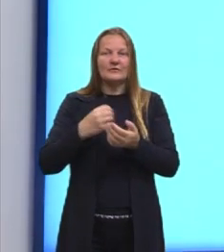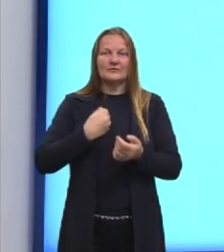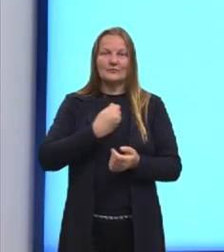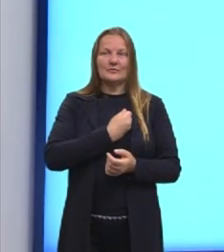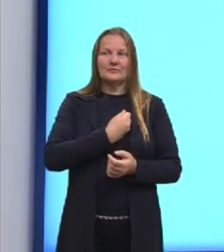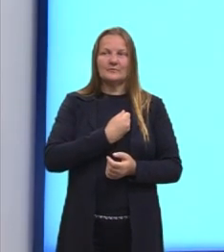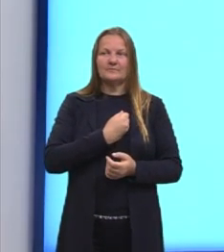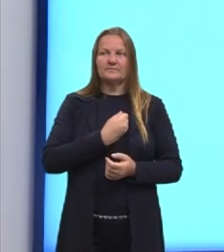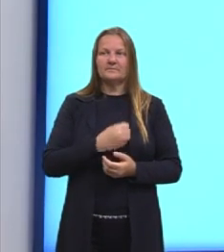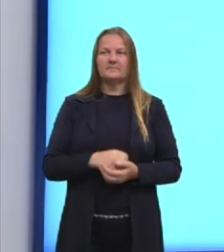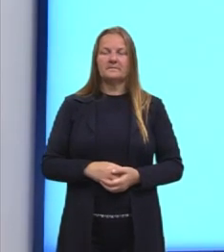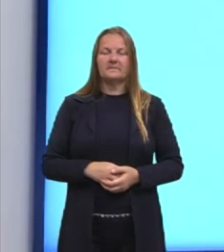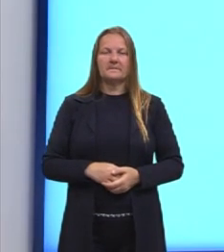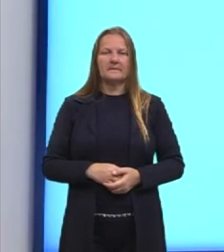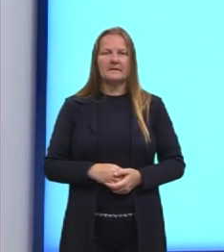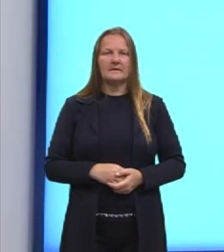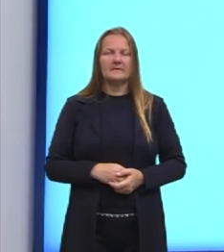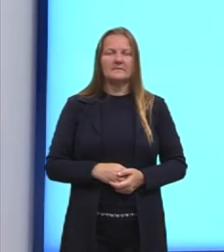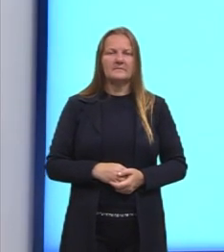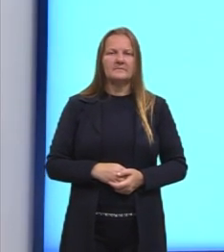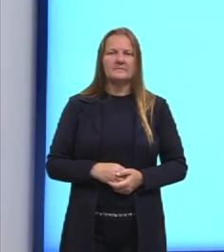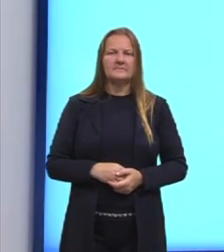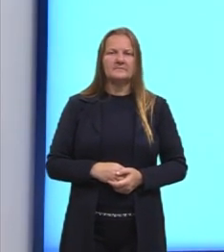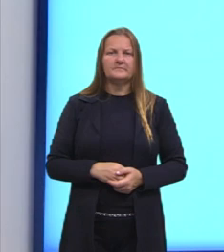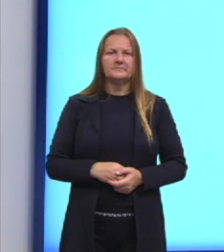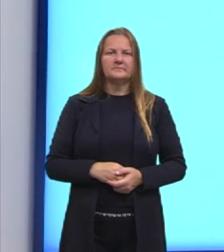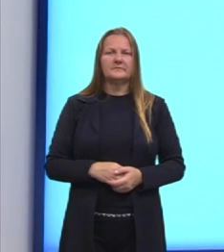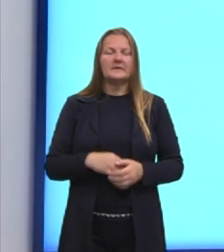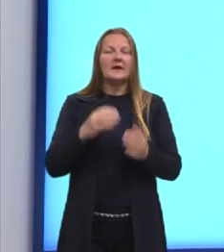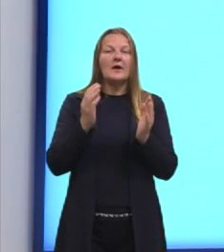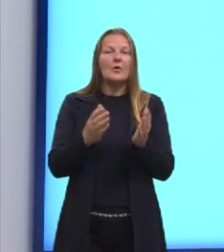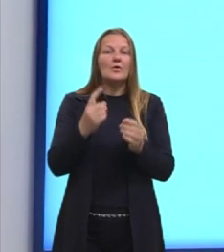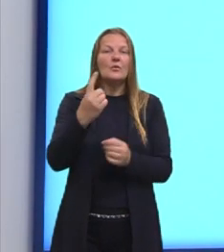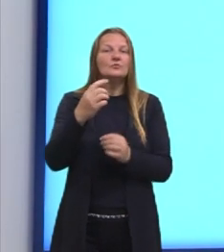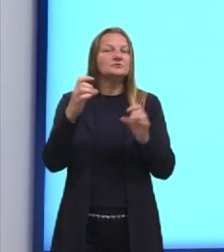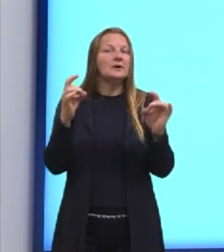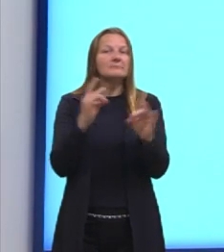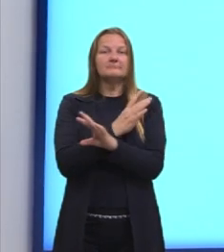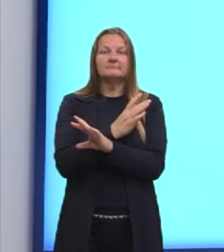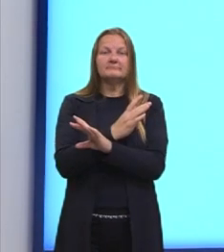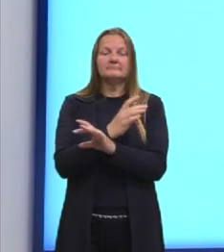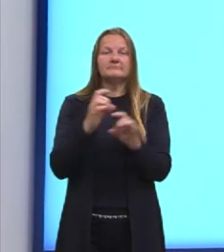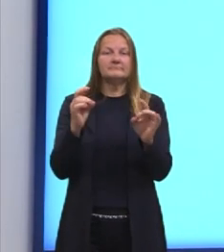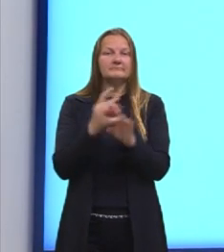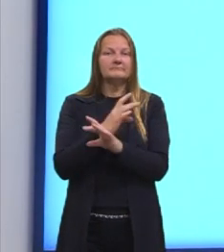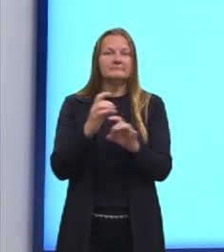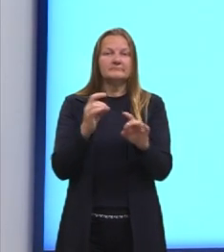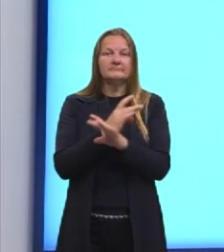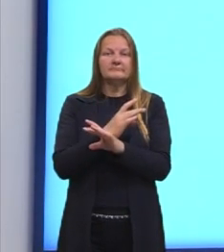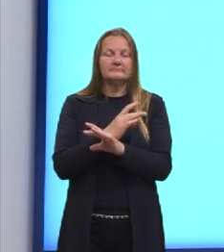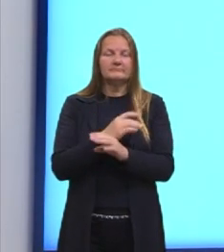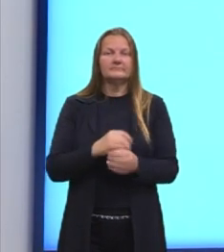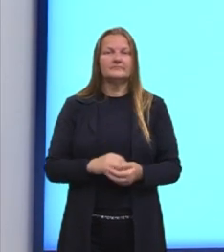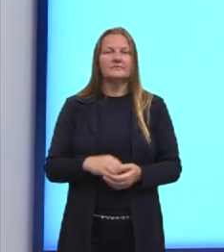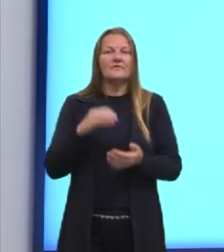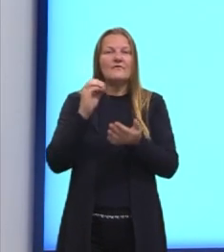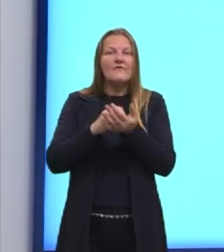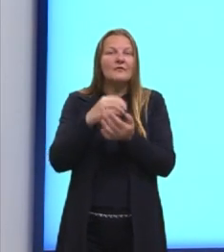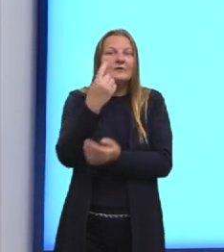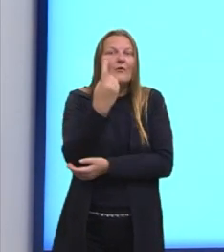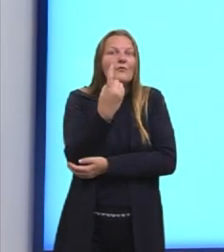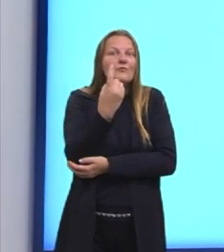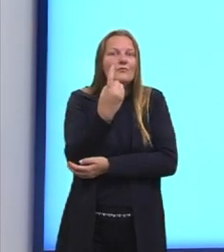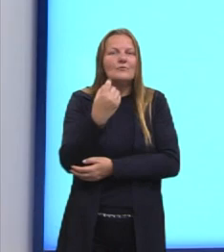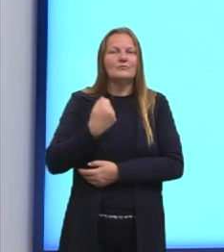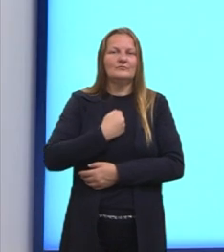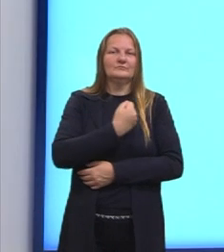ali no penúltimo dígito da senha, só que um deles eu já escolhi, já acertei. E a